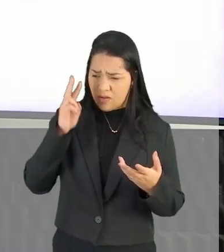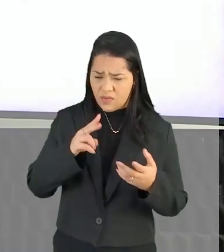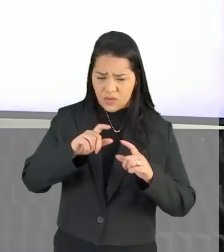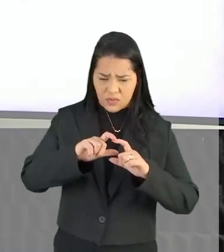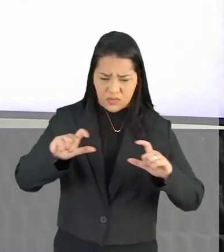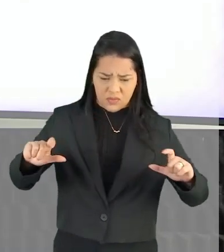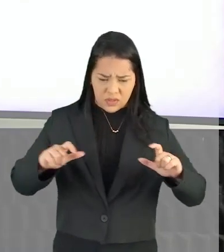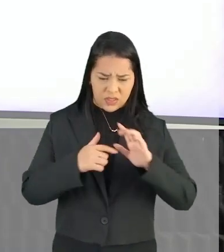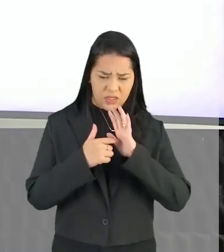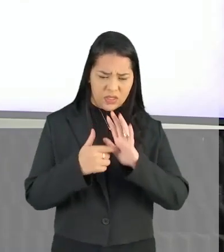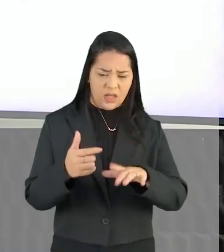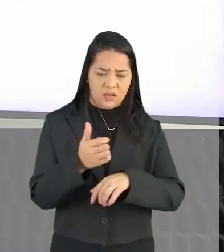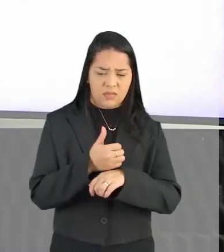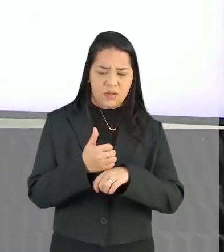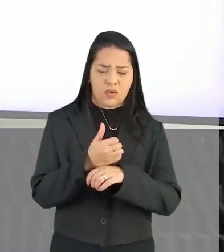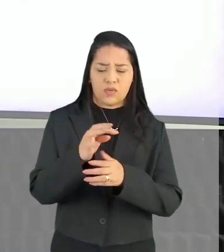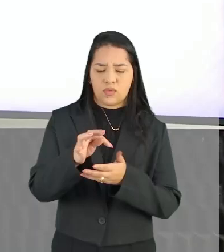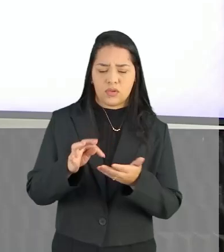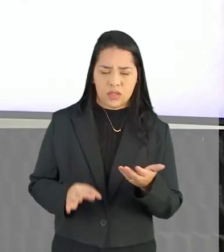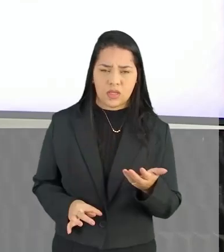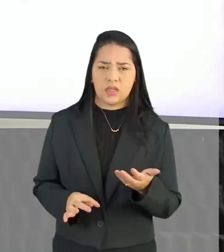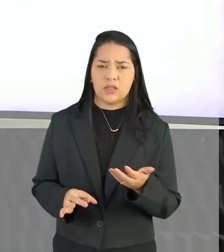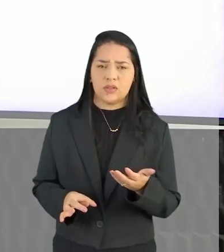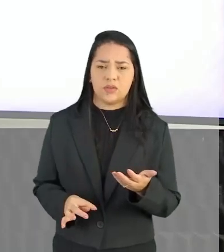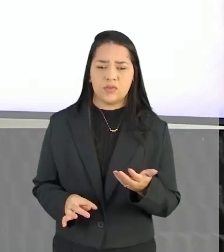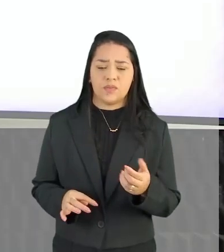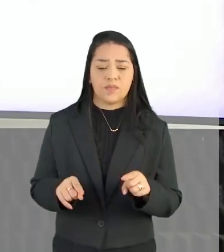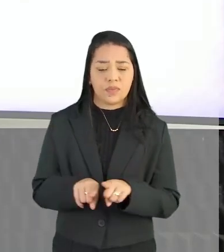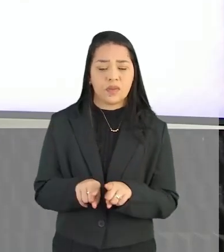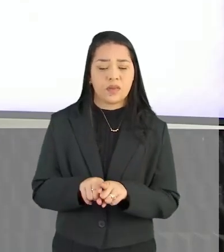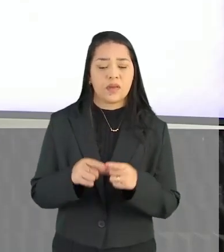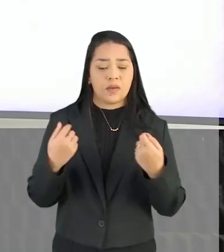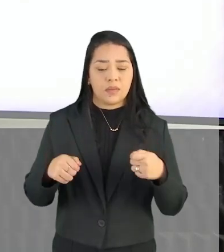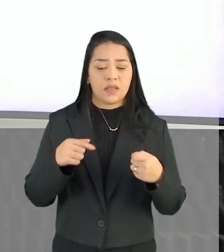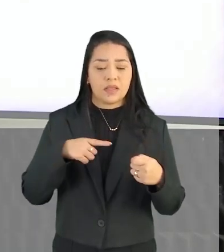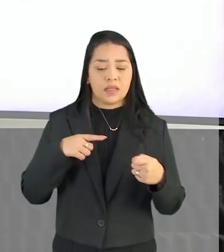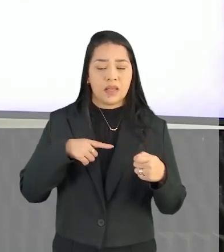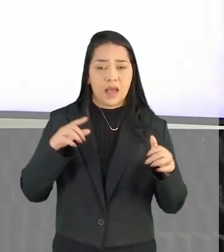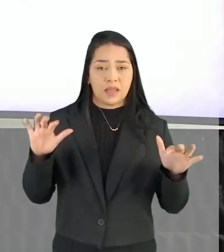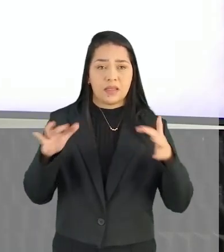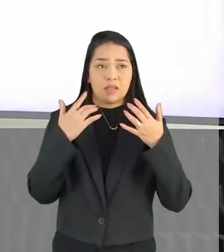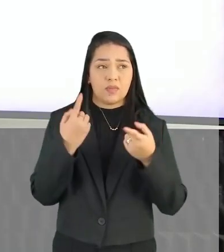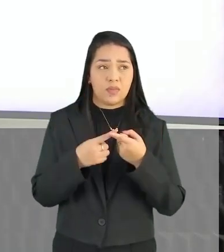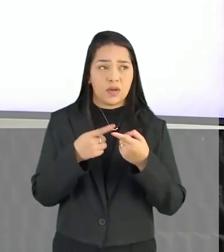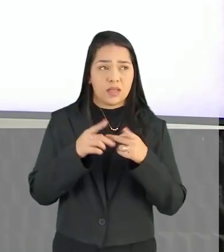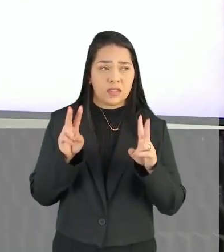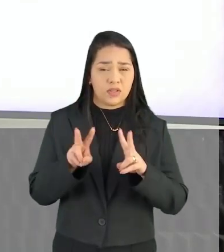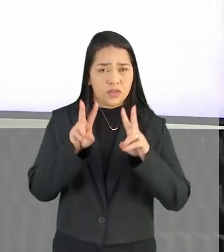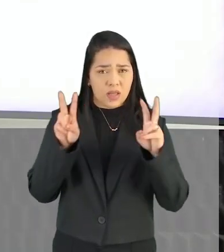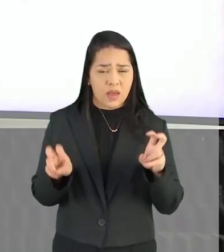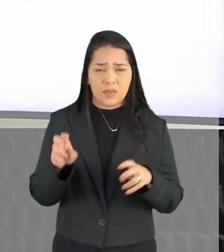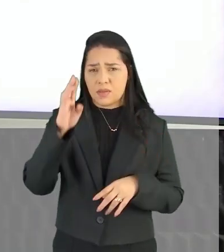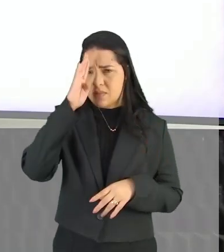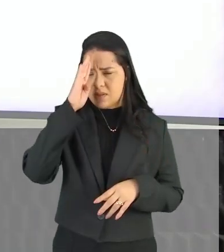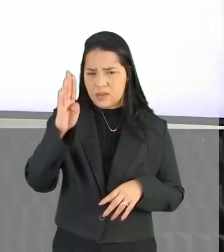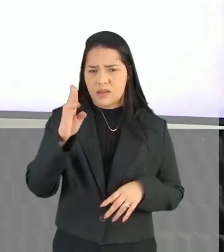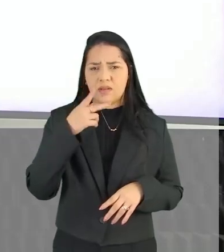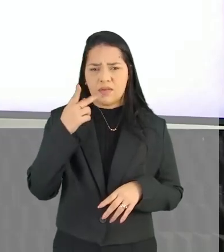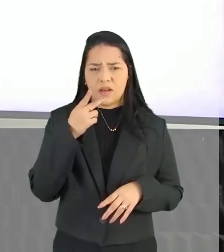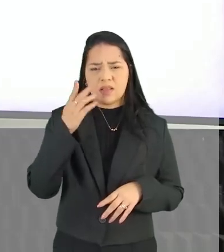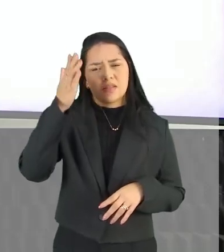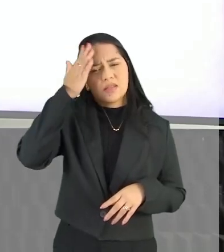destaque No texto E tem que ter Bastante atenção Porque esses temas Principalmente quando a gente fala De